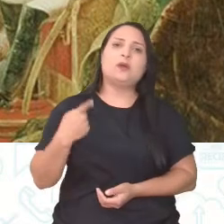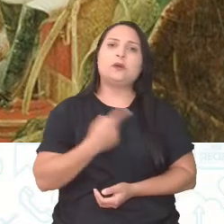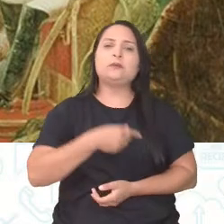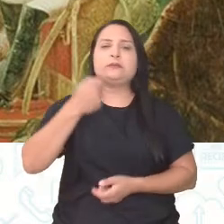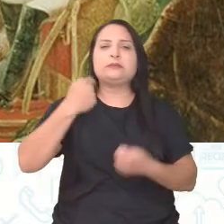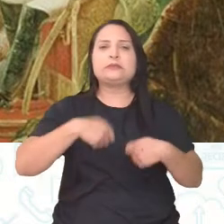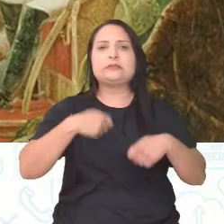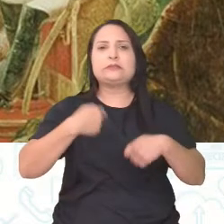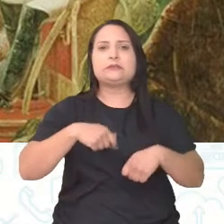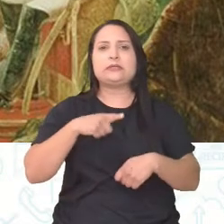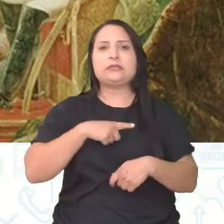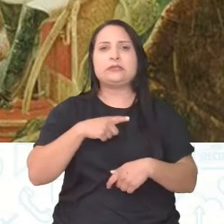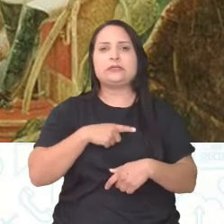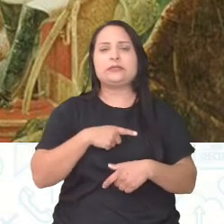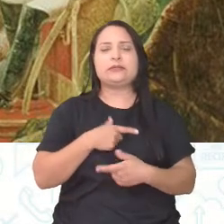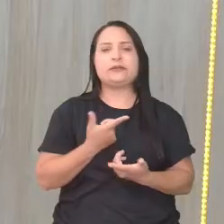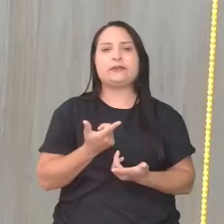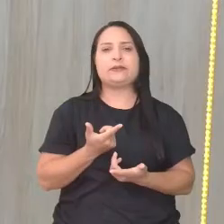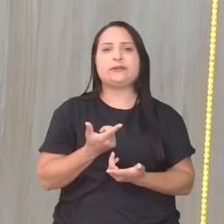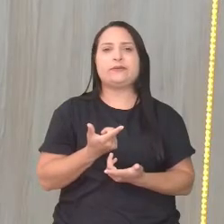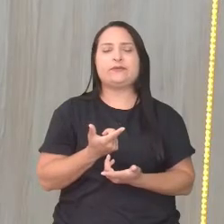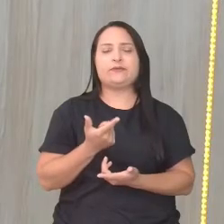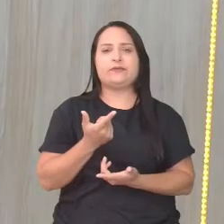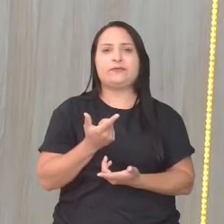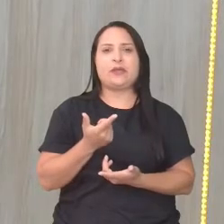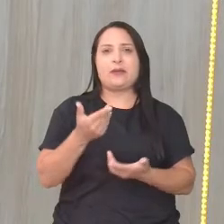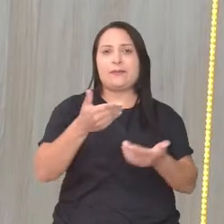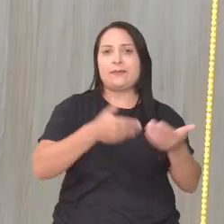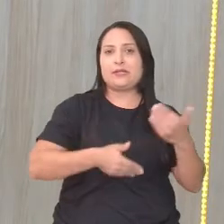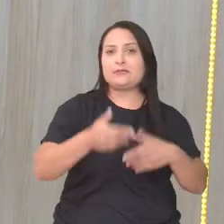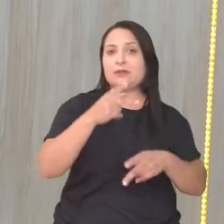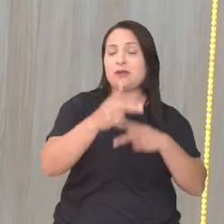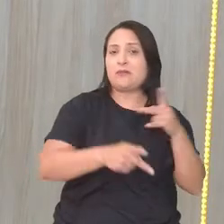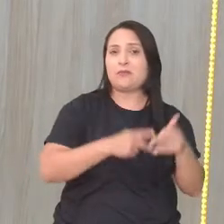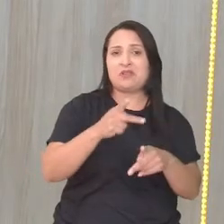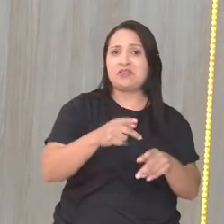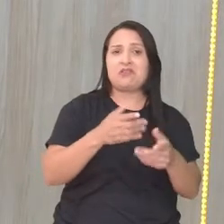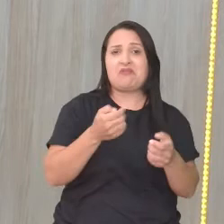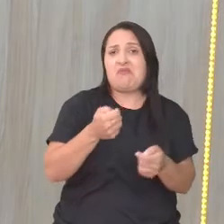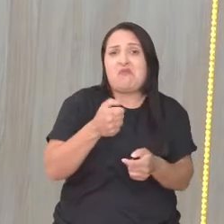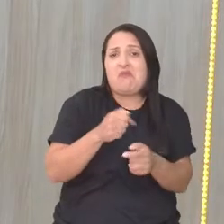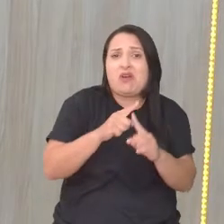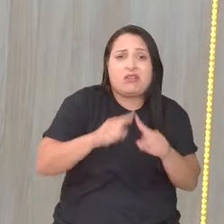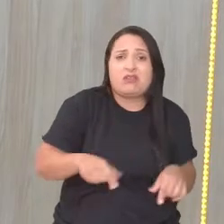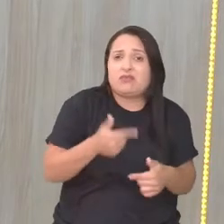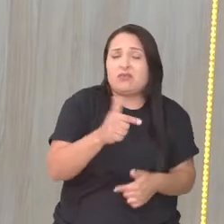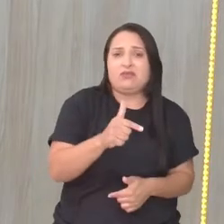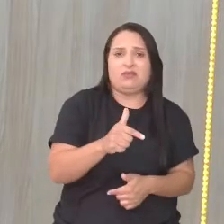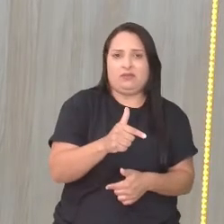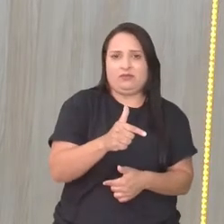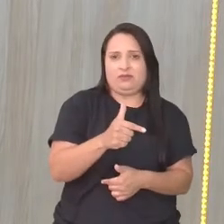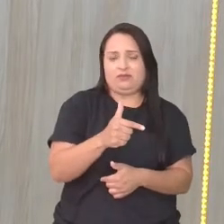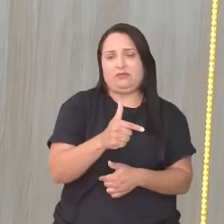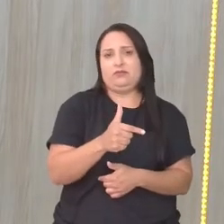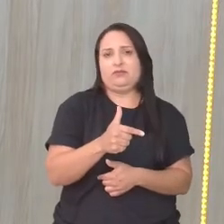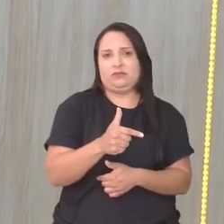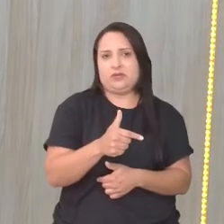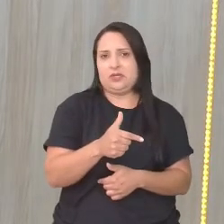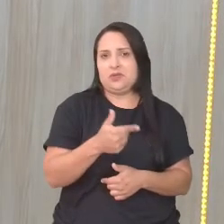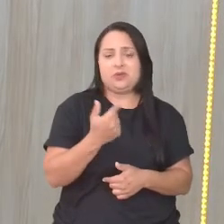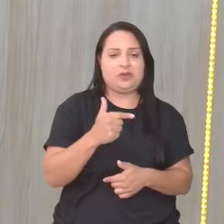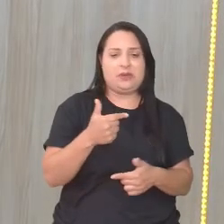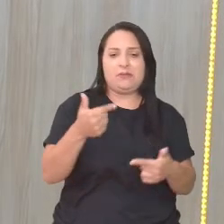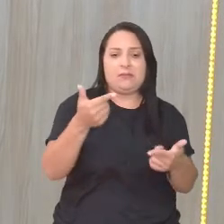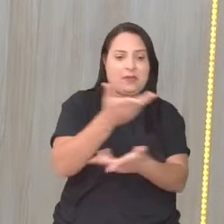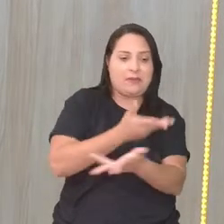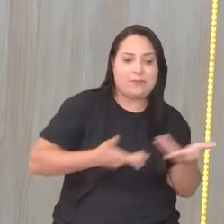dar ênfase, né? De que a participação do povo foi quase nula. Não houve ampla participação popular.